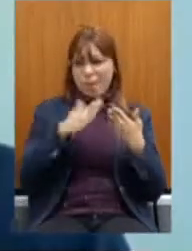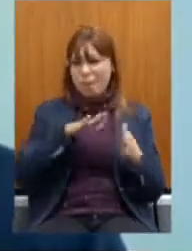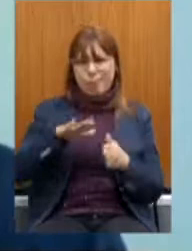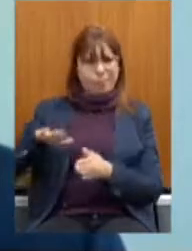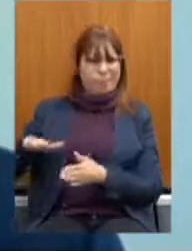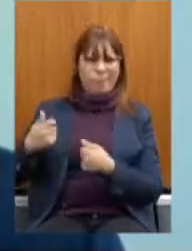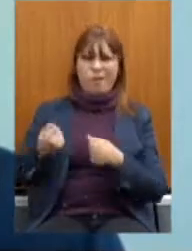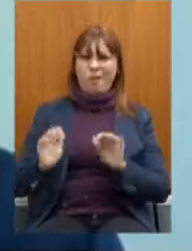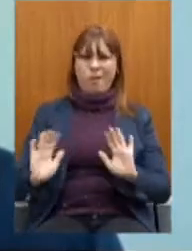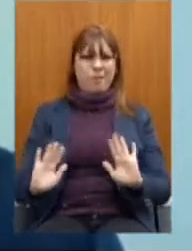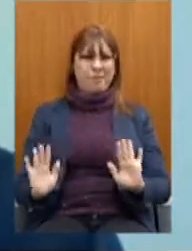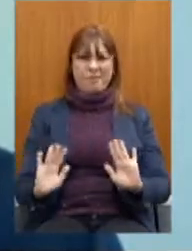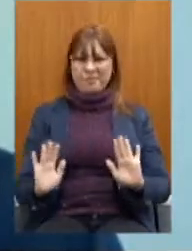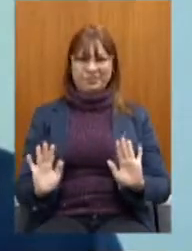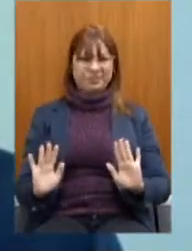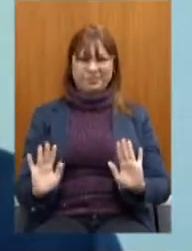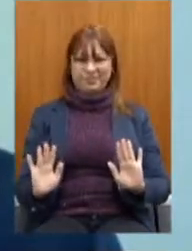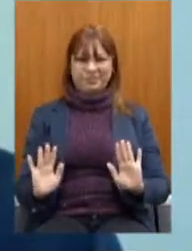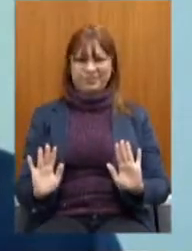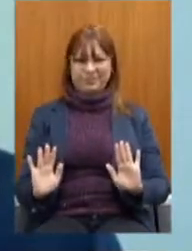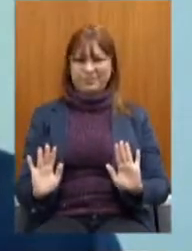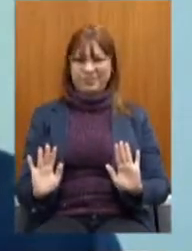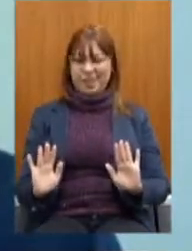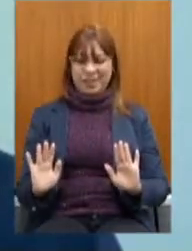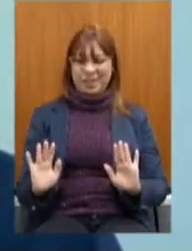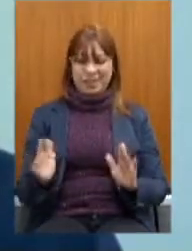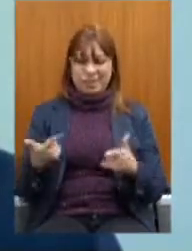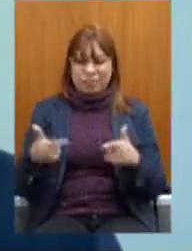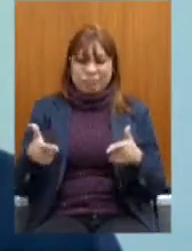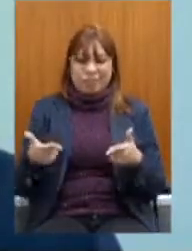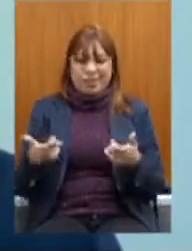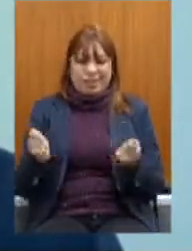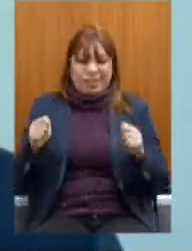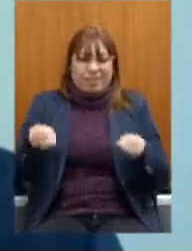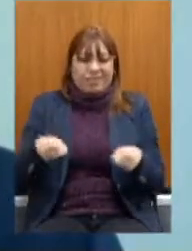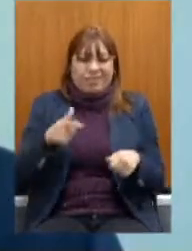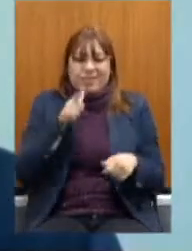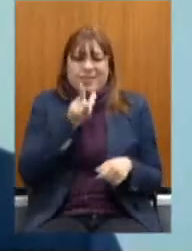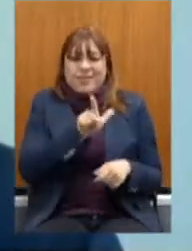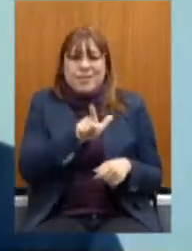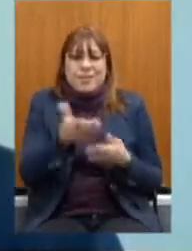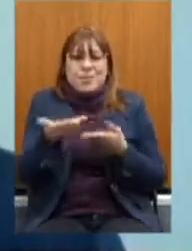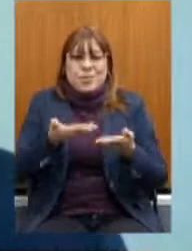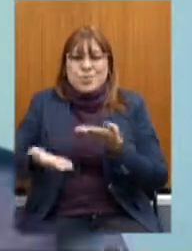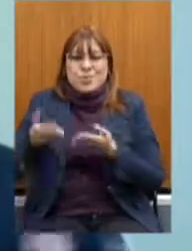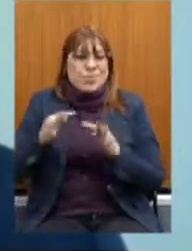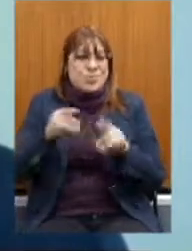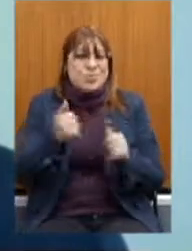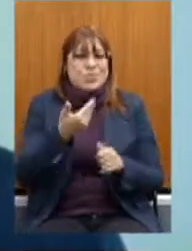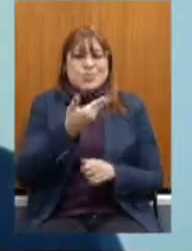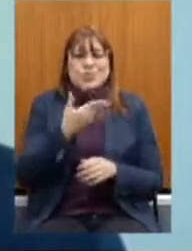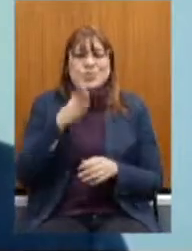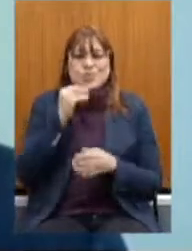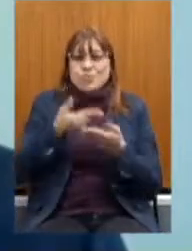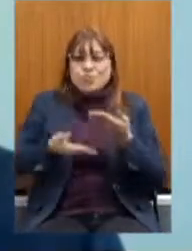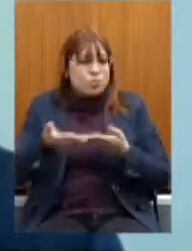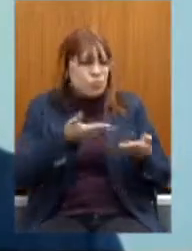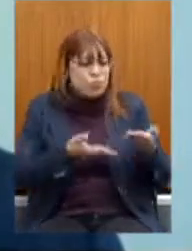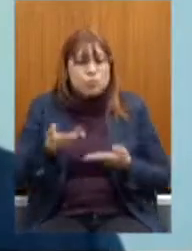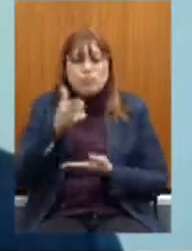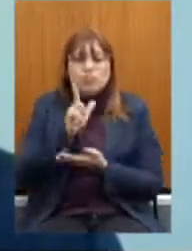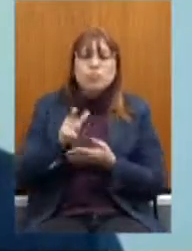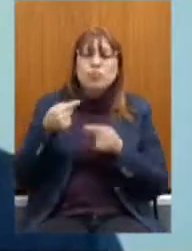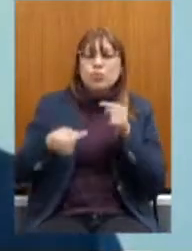com que Todas as vertentes Possam ser Ouvidas As vozes Que deveriam estar Como o Disse No início